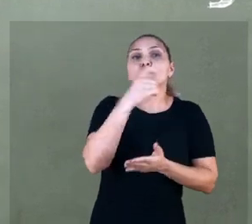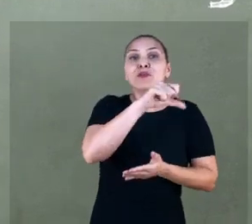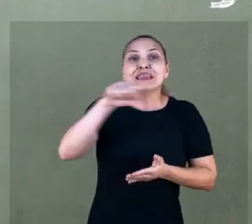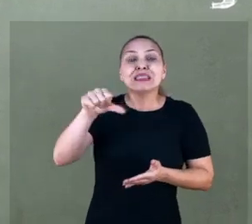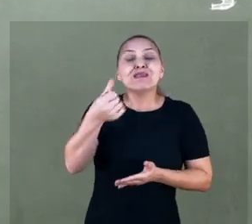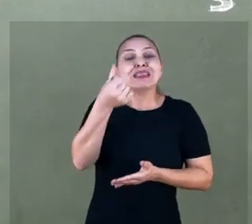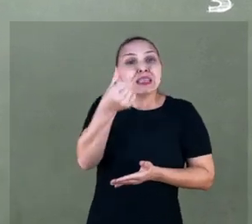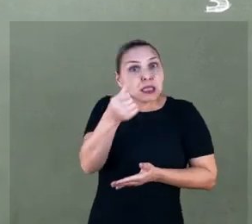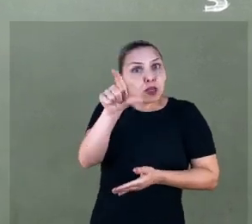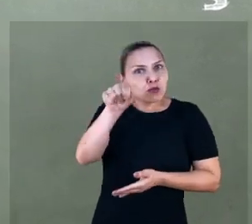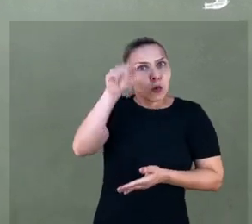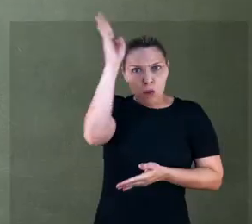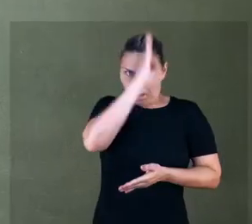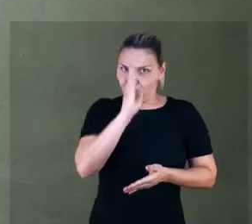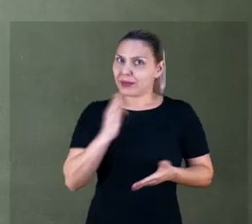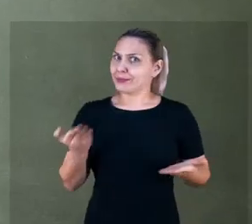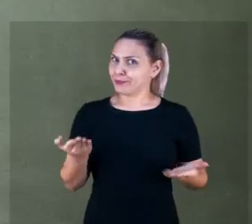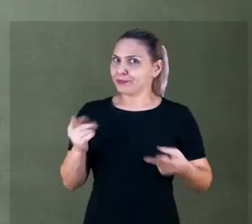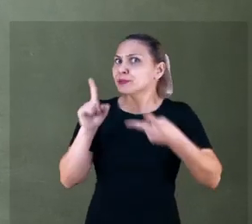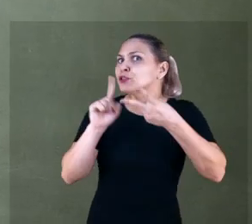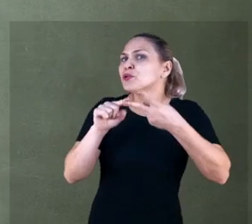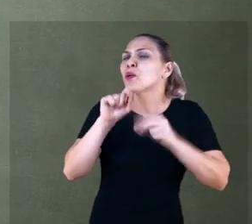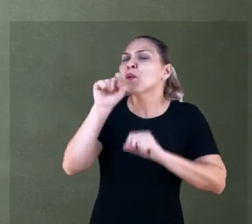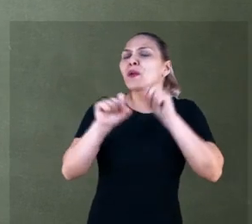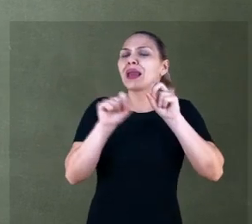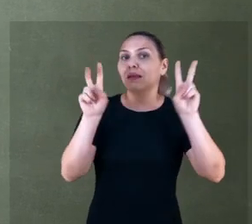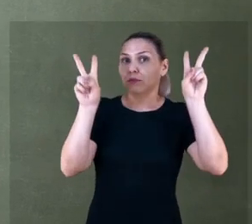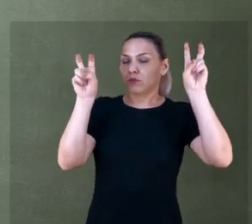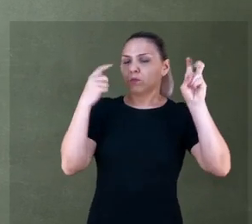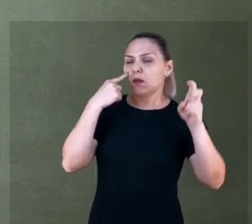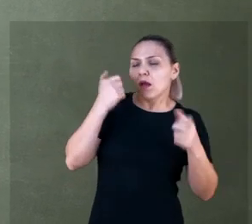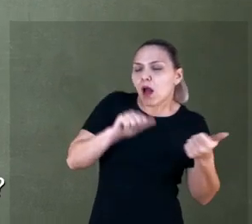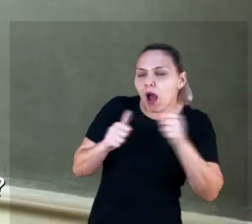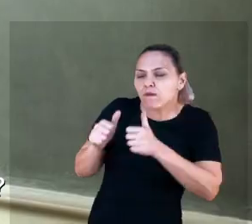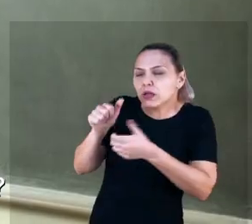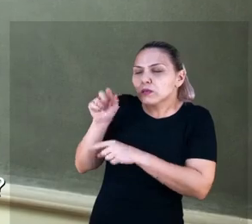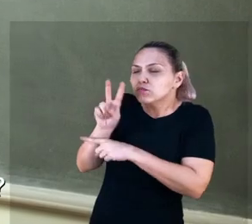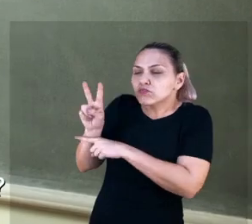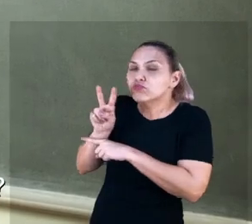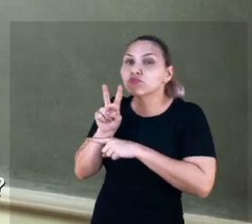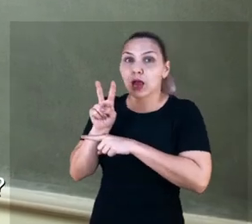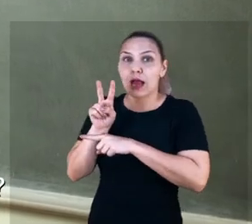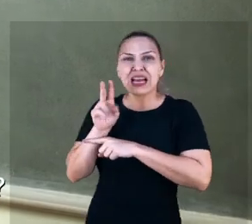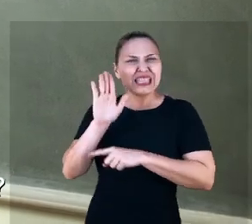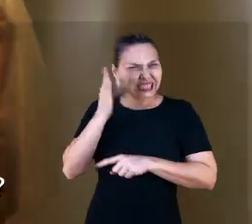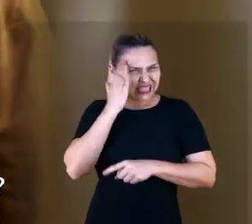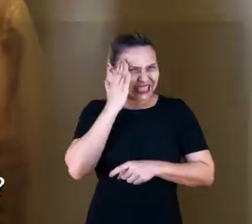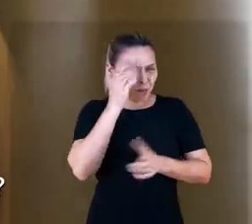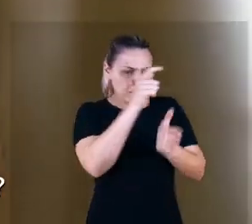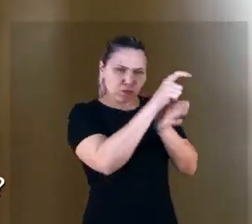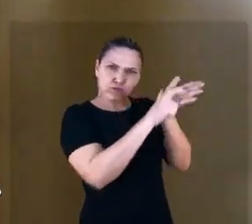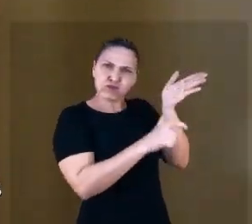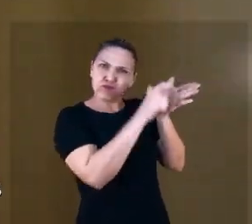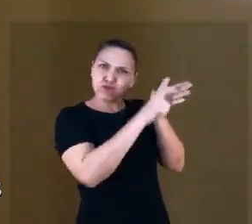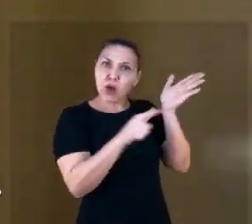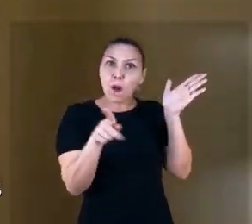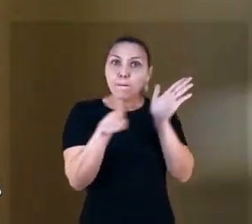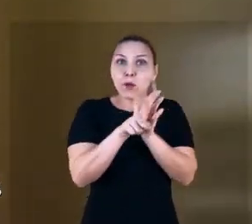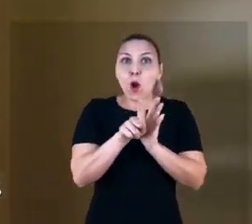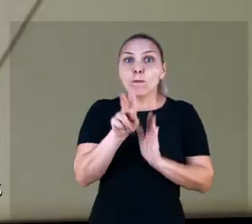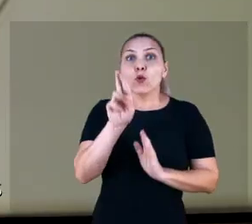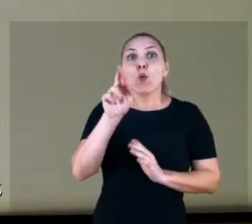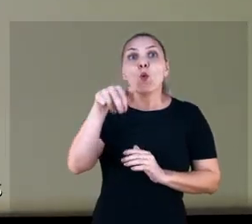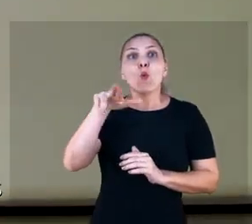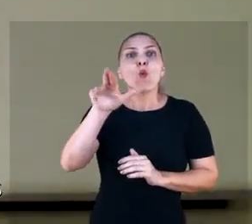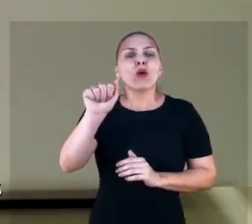eletrônico foi adotado no Brasil. Fato 2. Sobre checagem. Já ouviu falar sobre o boletim de urna? É o extrato